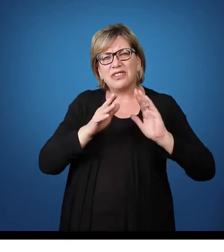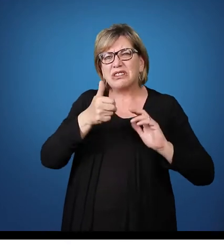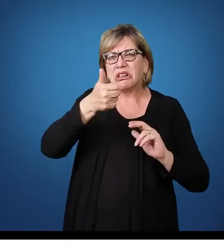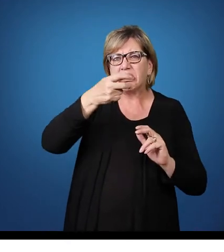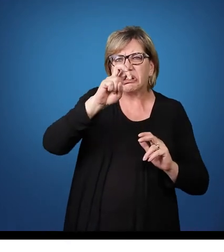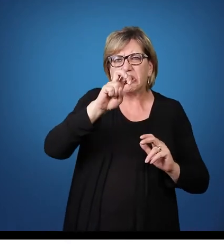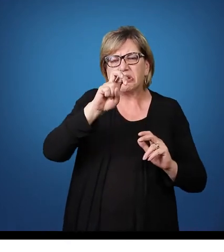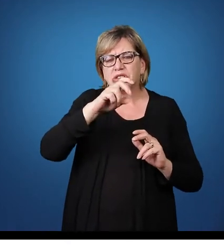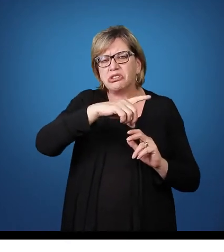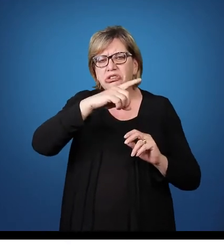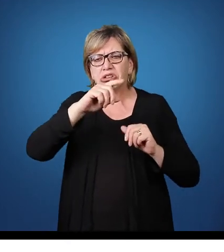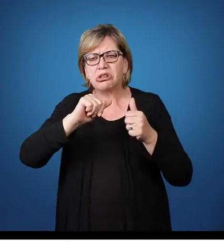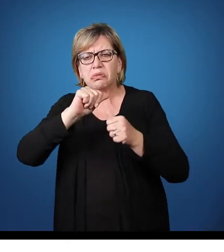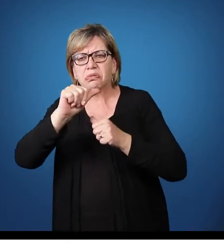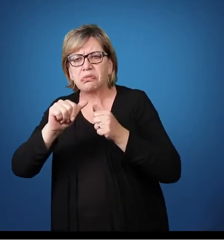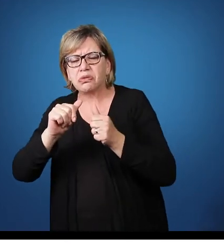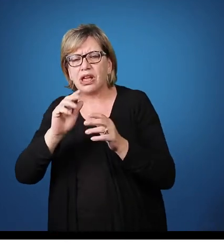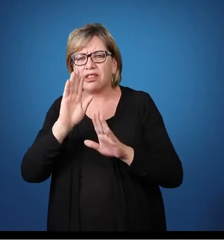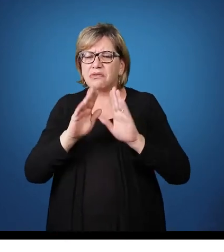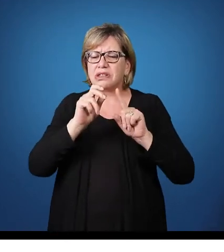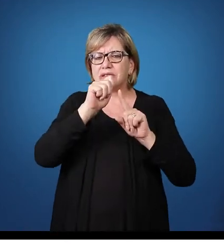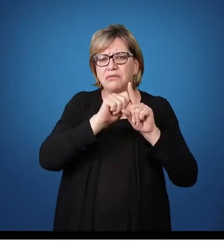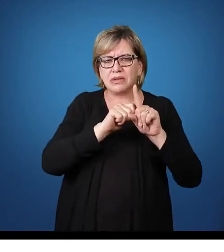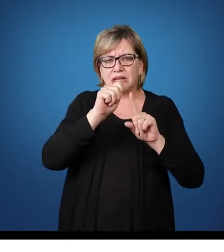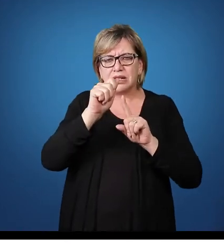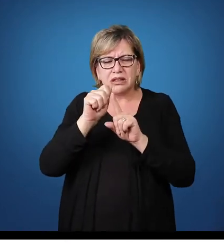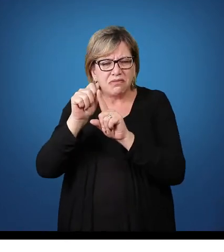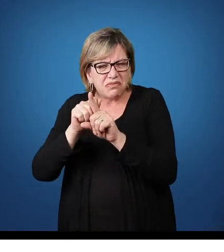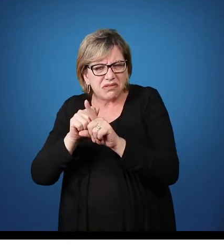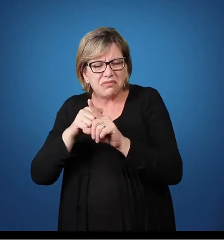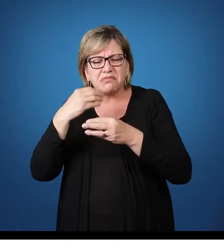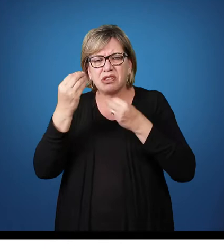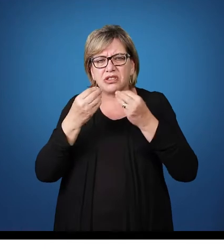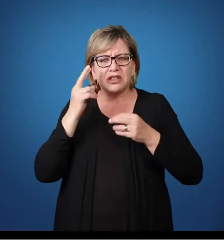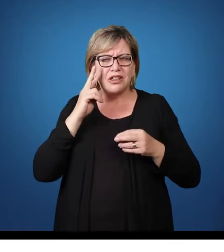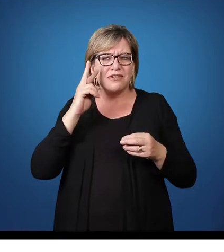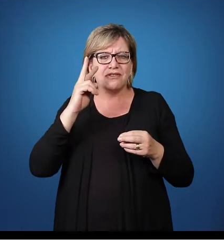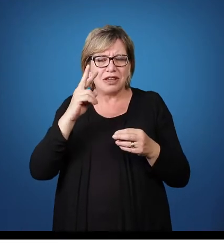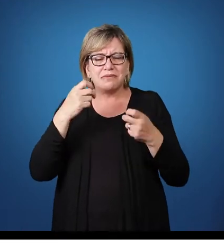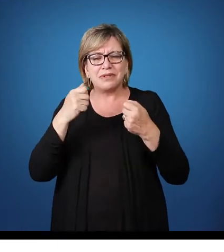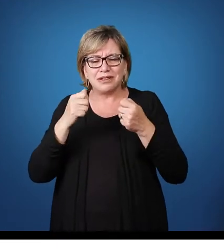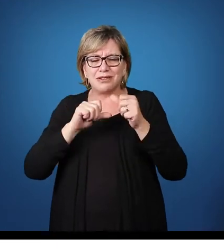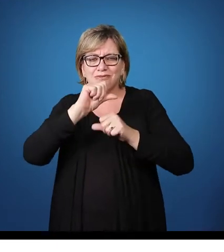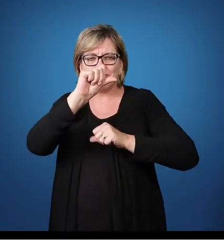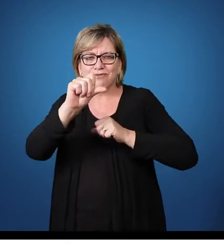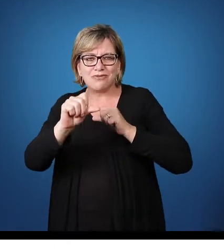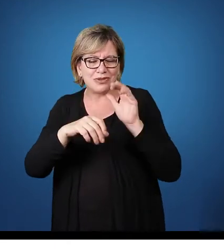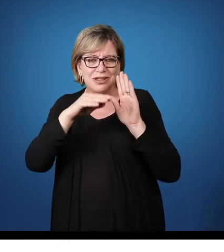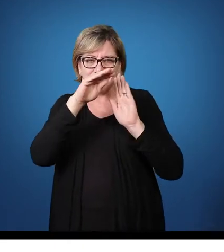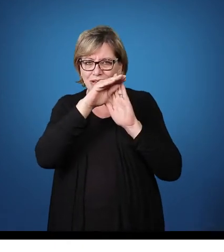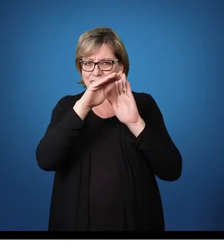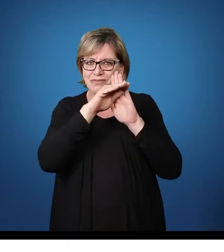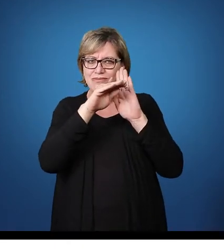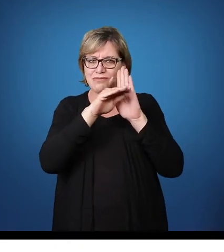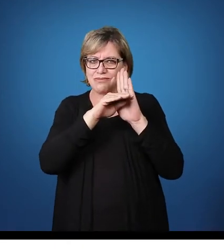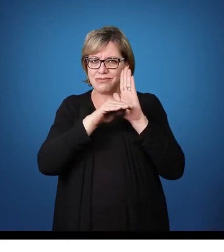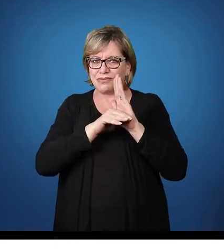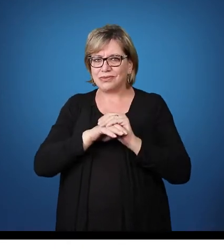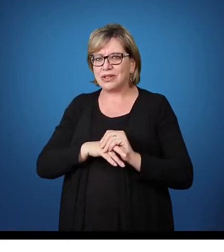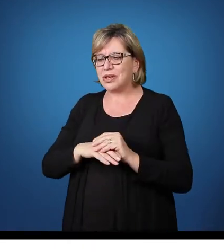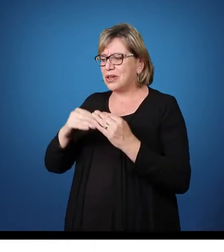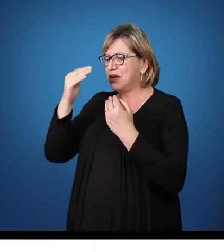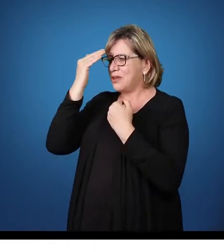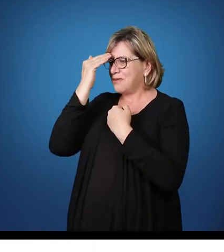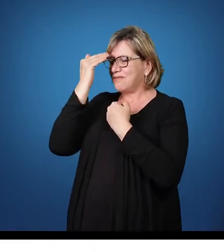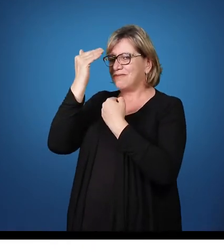Outras vezes é mensal E a gente vê a necessidade de reformulação ou não desse planejamento Muito obrigada,